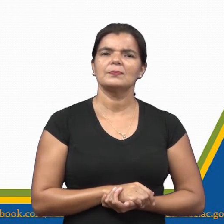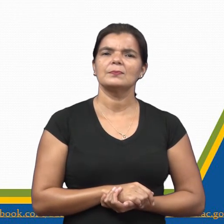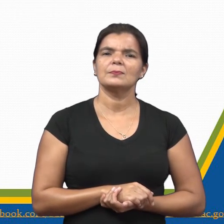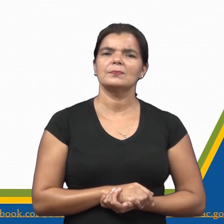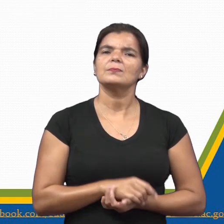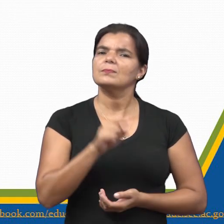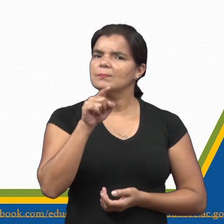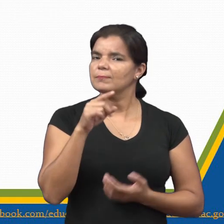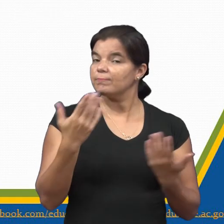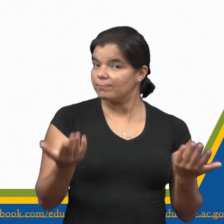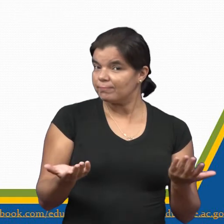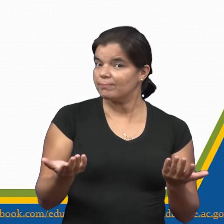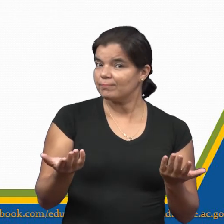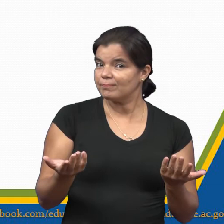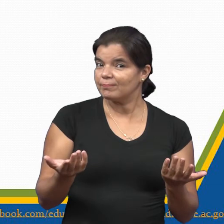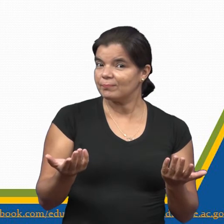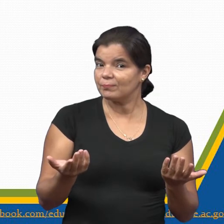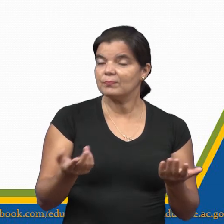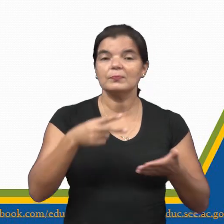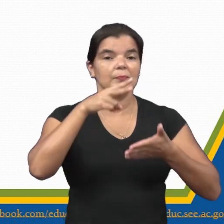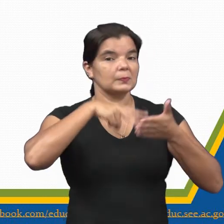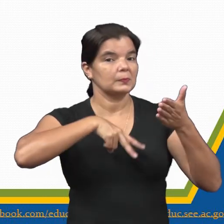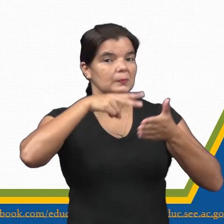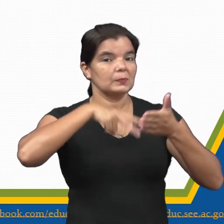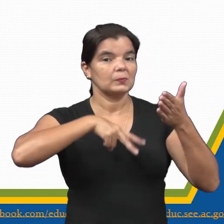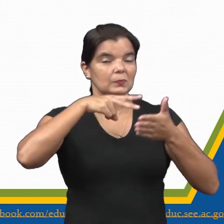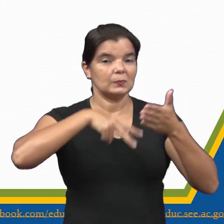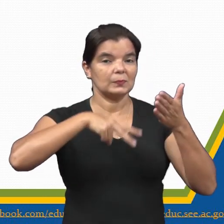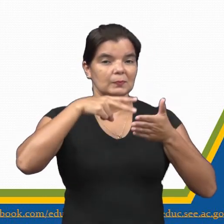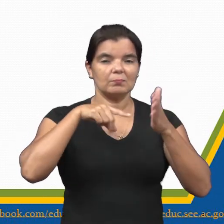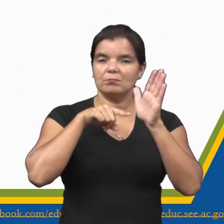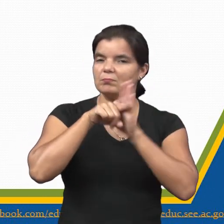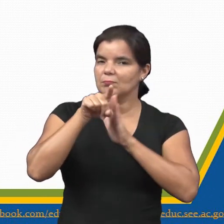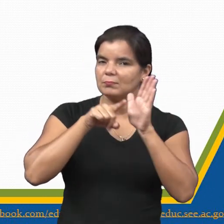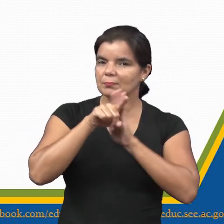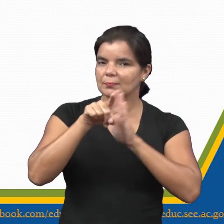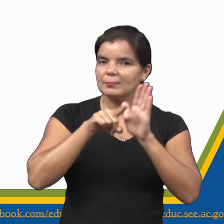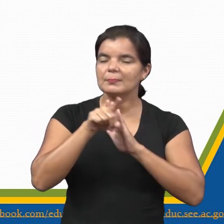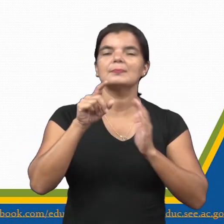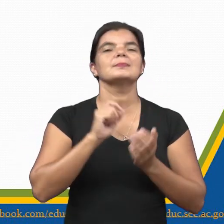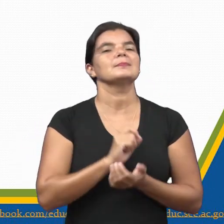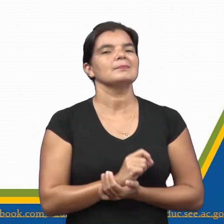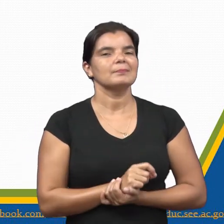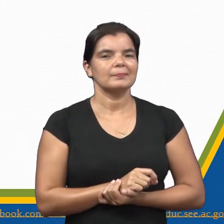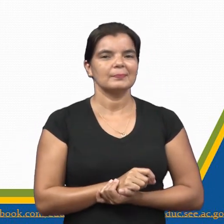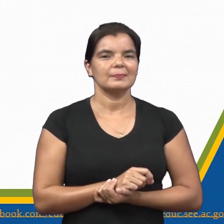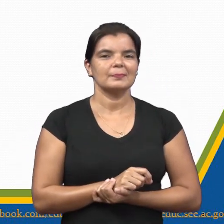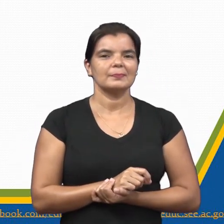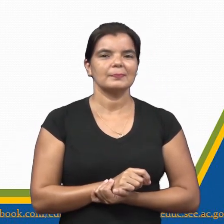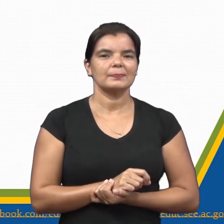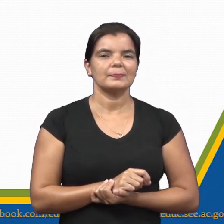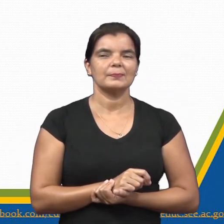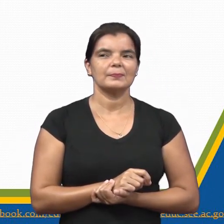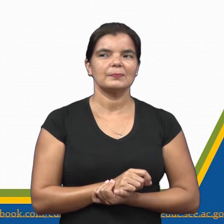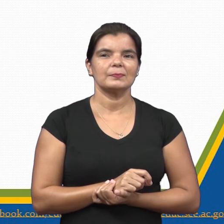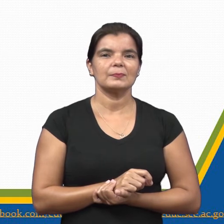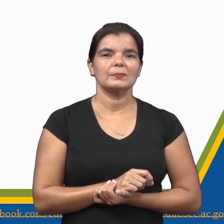Vamos lá. Vamos fazer a leitura de uma perguntinha. Vamos lá.